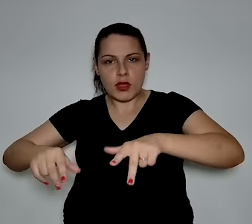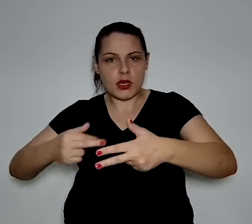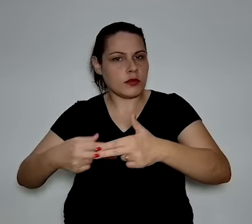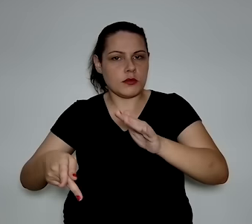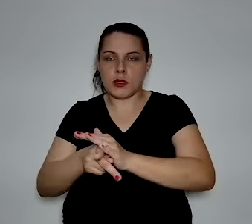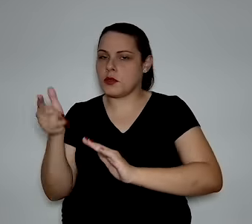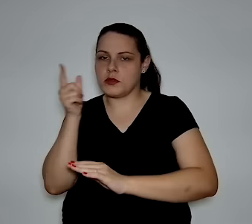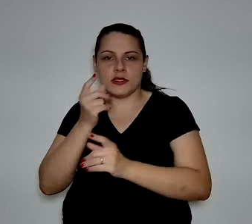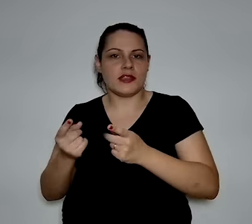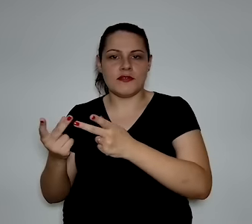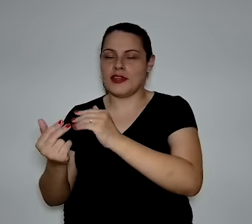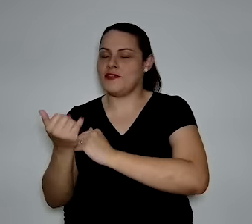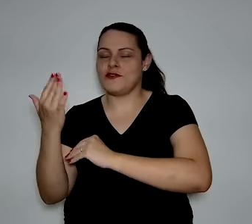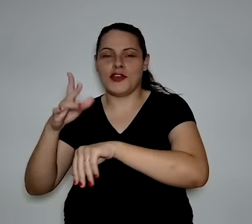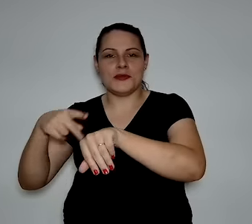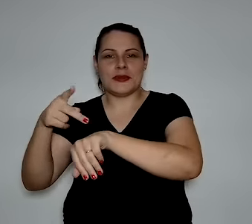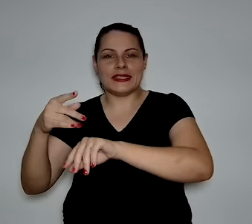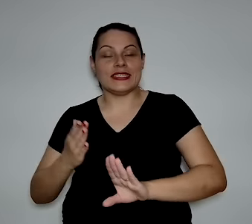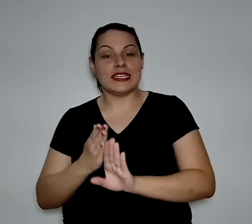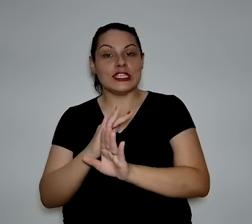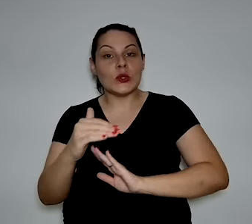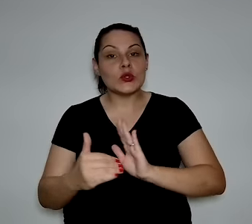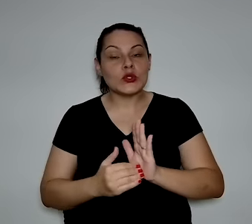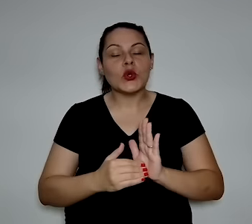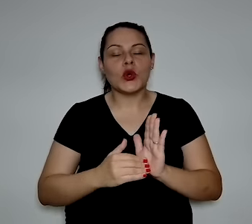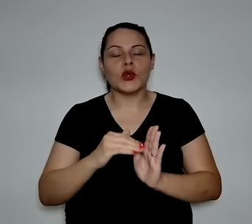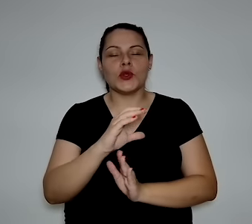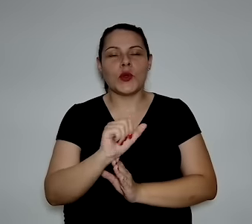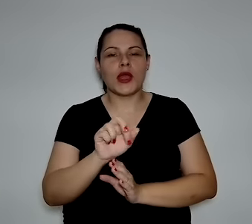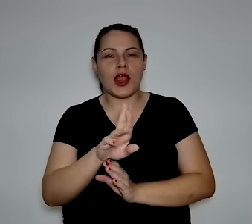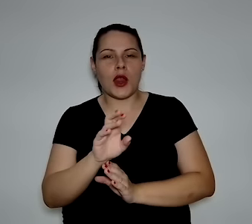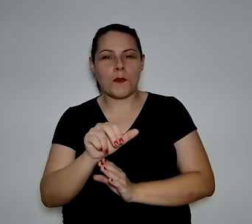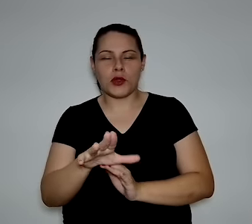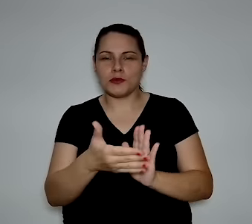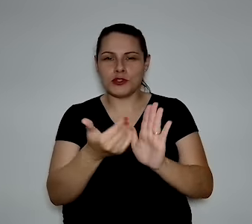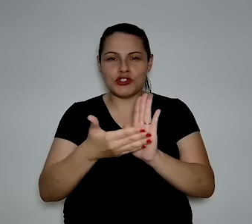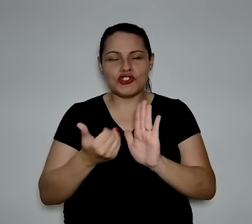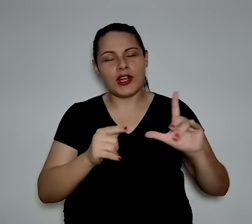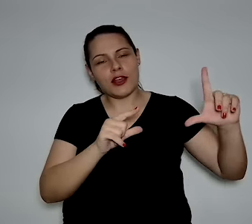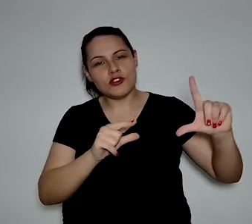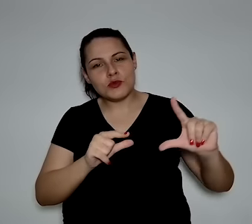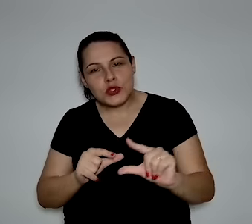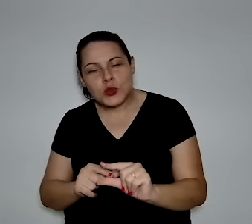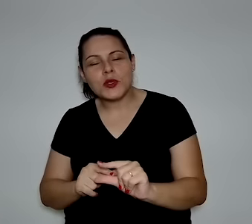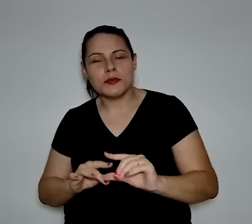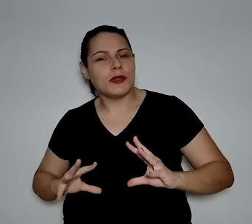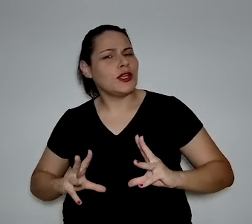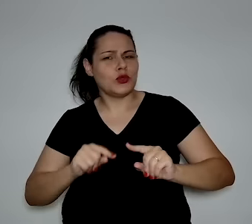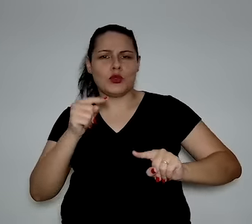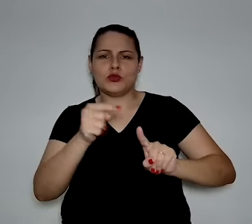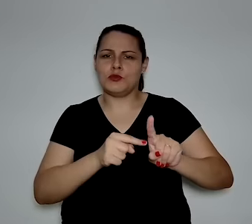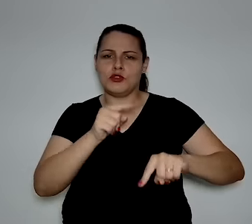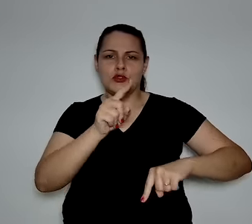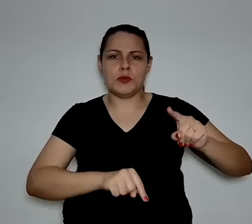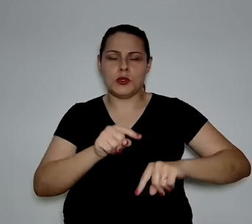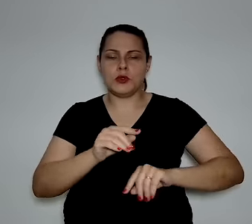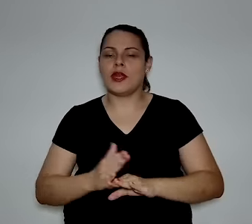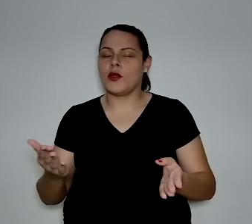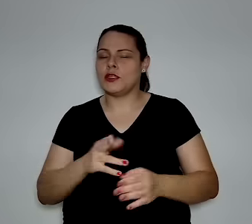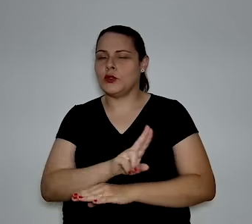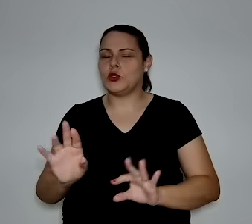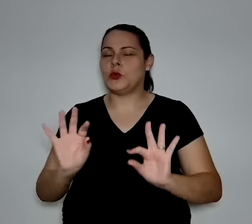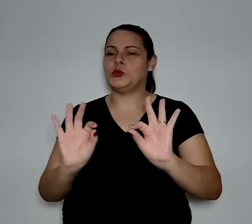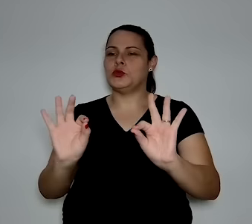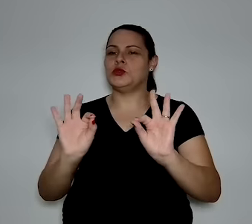fora do mercado internacional. Então, você tem que trazer o conteúdo de carbono de todos os produtos para baixo. Se você amarra